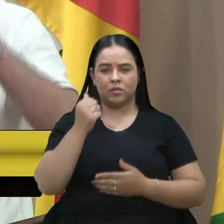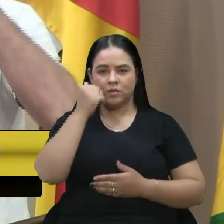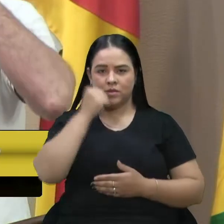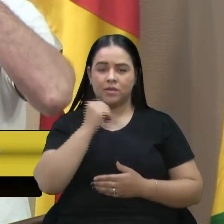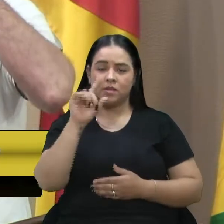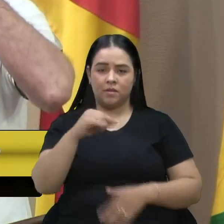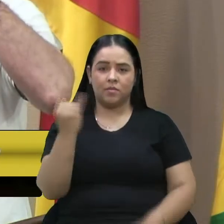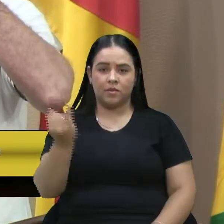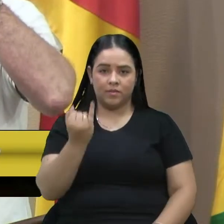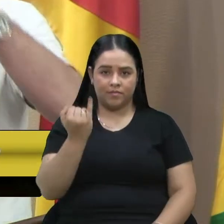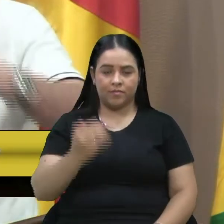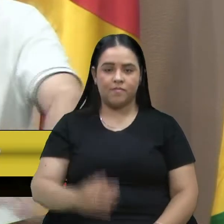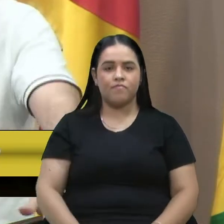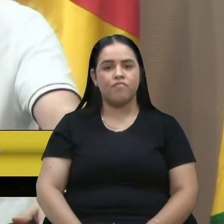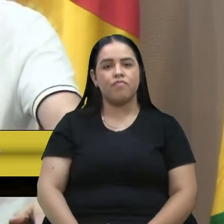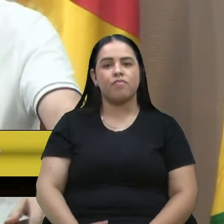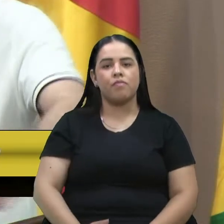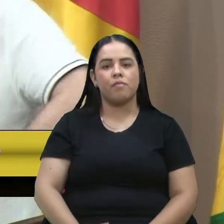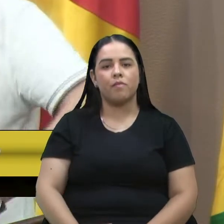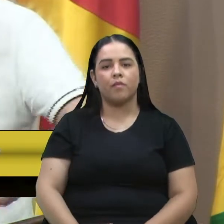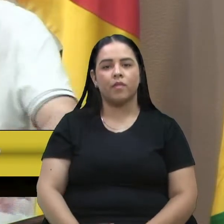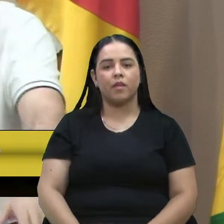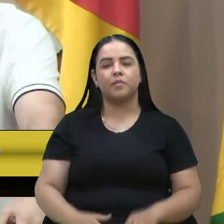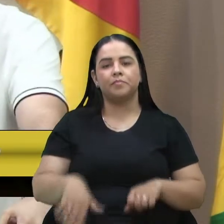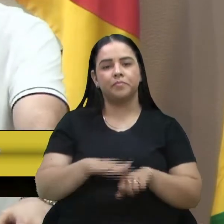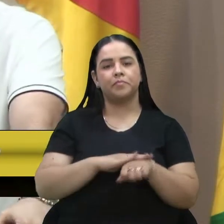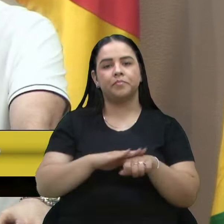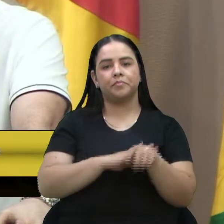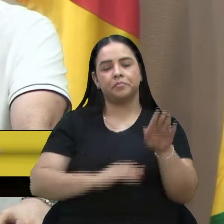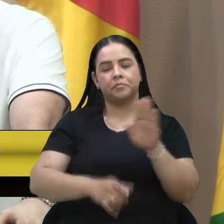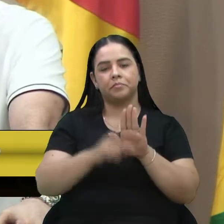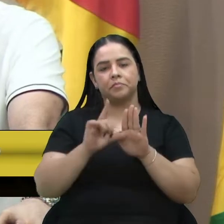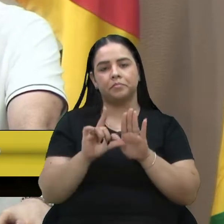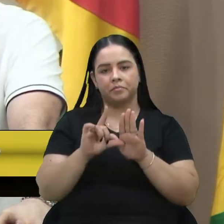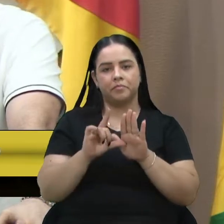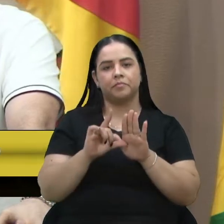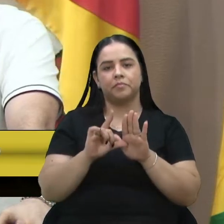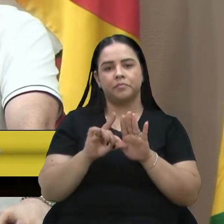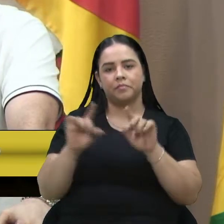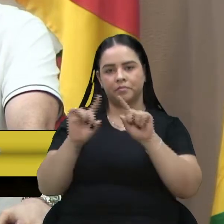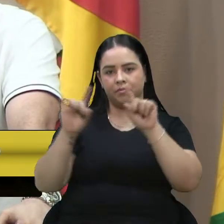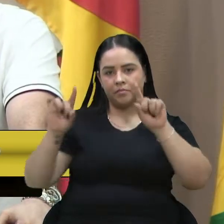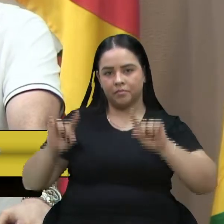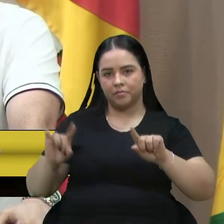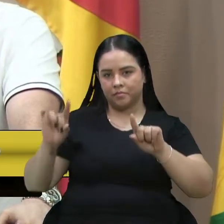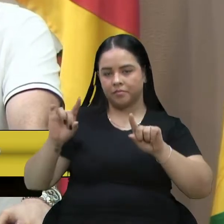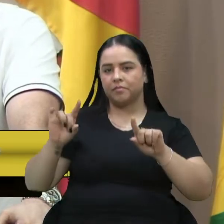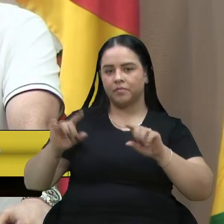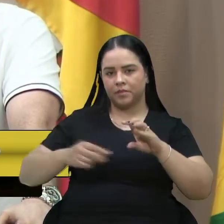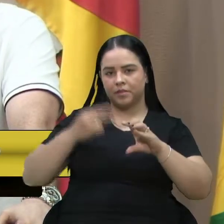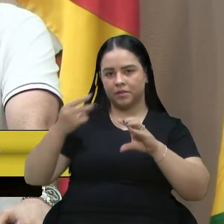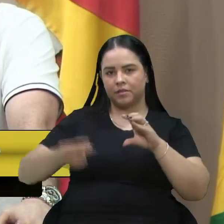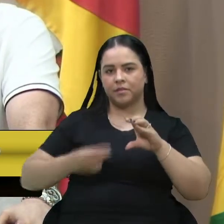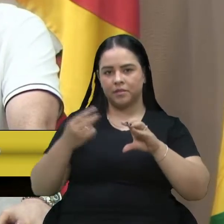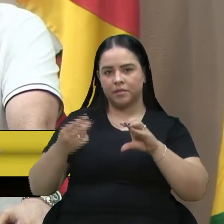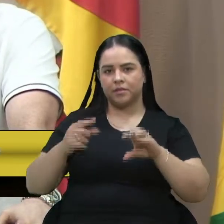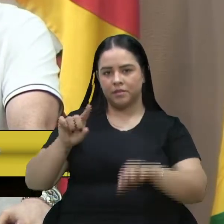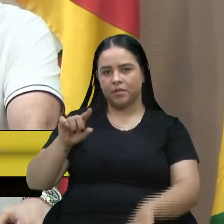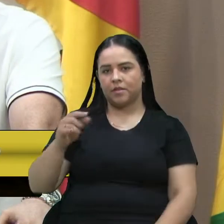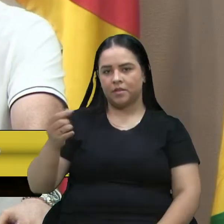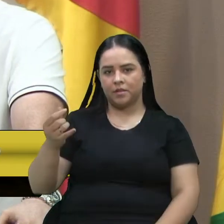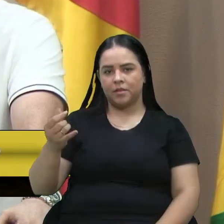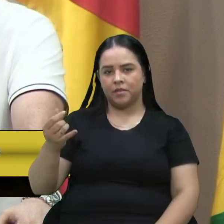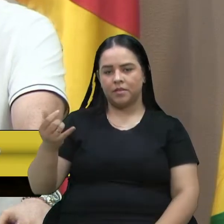importante. Conversando até anteriormente aqui nos bastidores com uma servidora da casa, e ela me relatava,